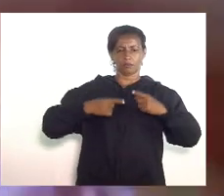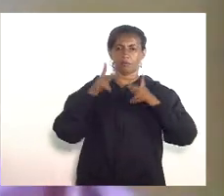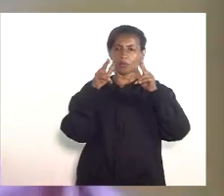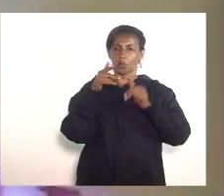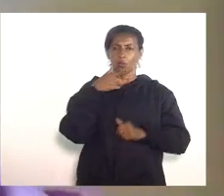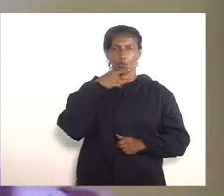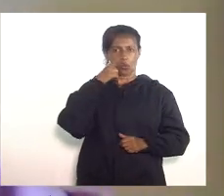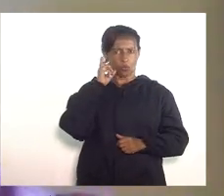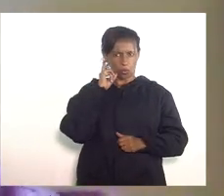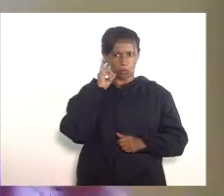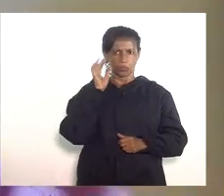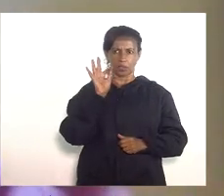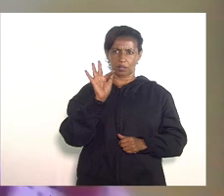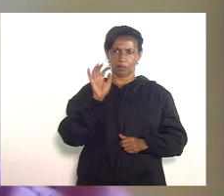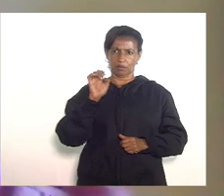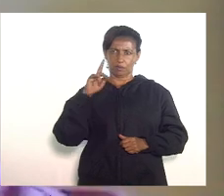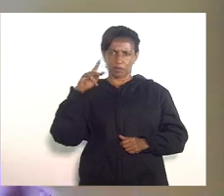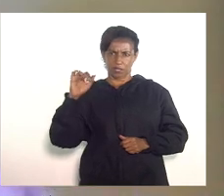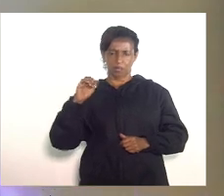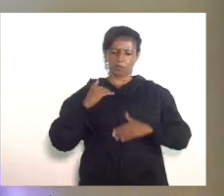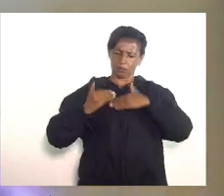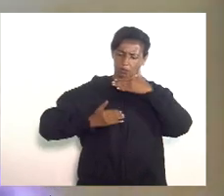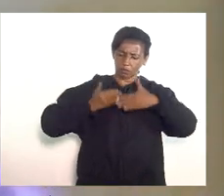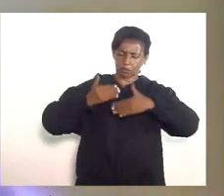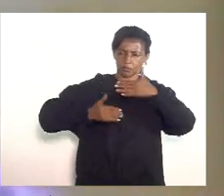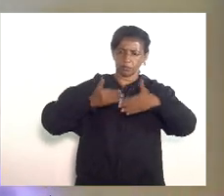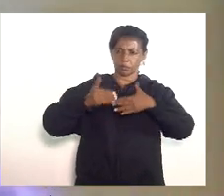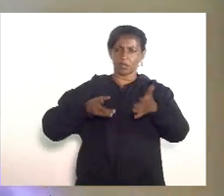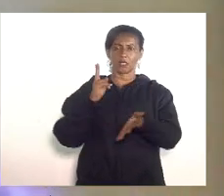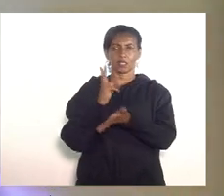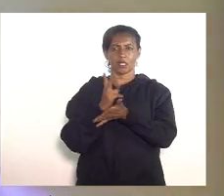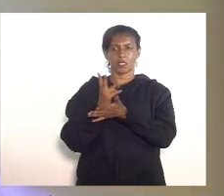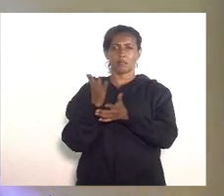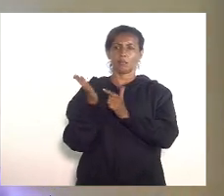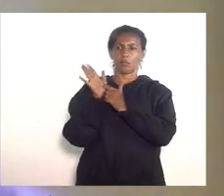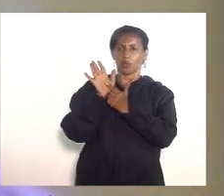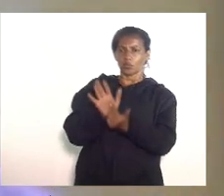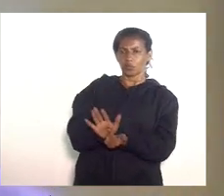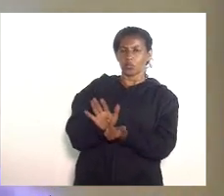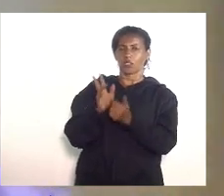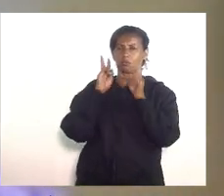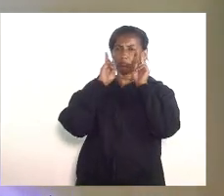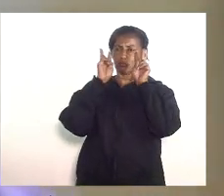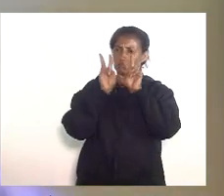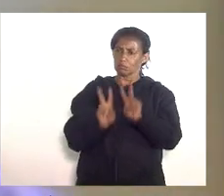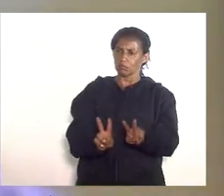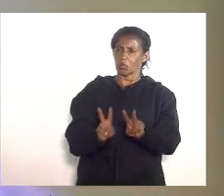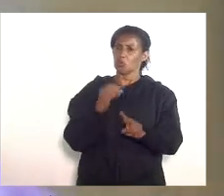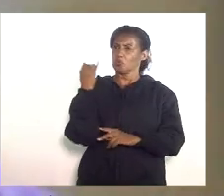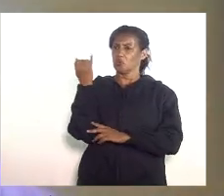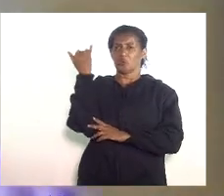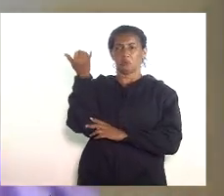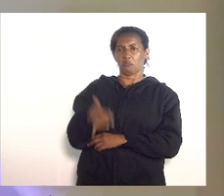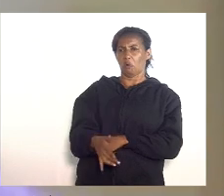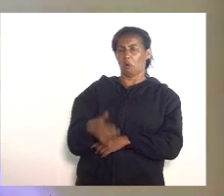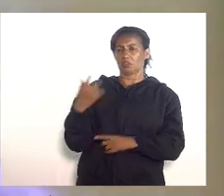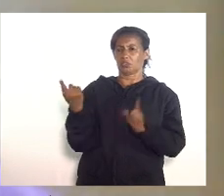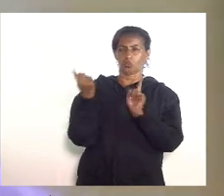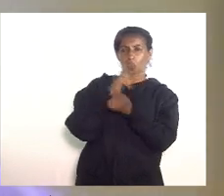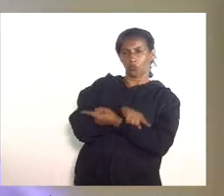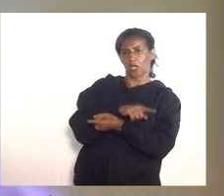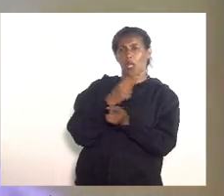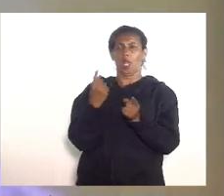e na sequência das sessões cada vez mais explicitando as nossas posições os nossos pontos de vista não importa que sejam divergentes às vezes